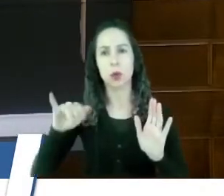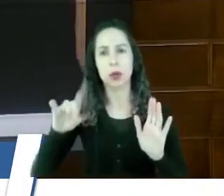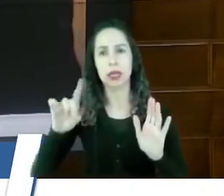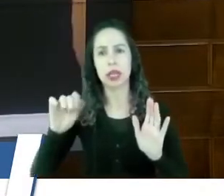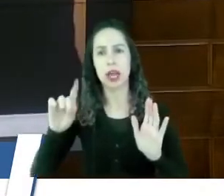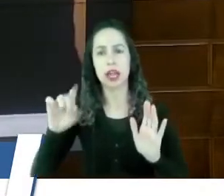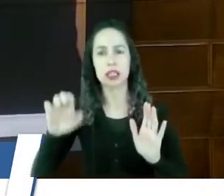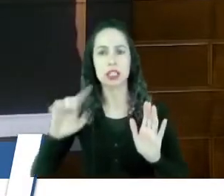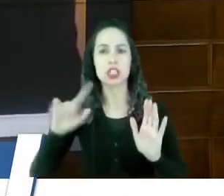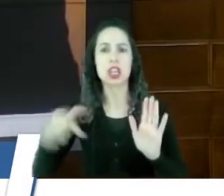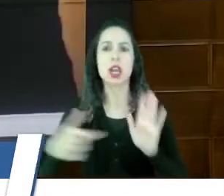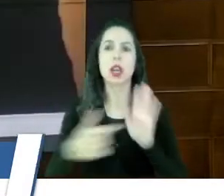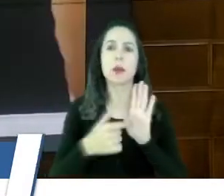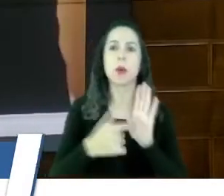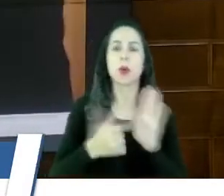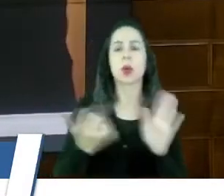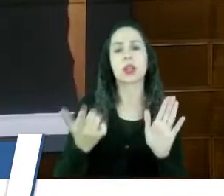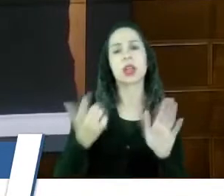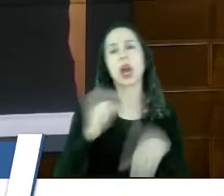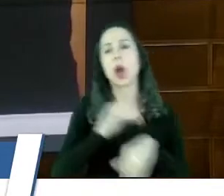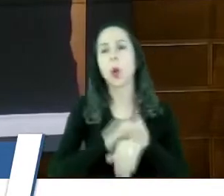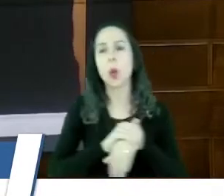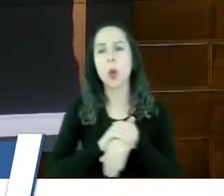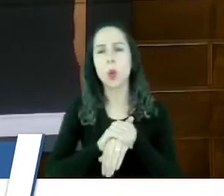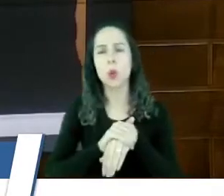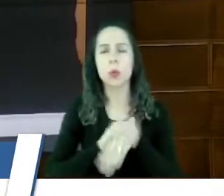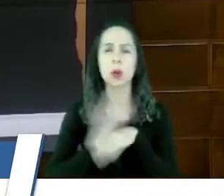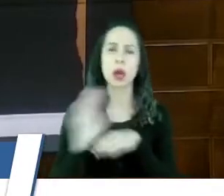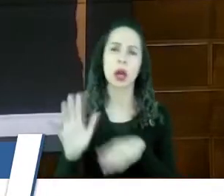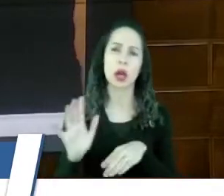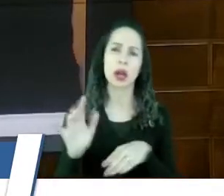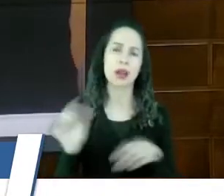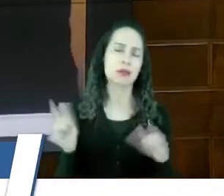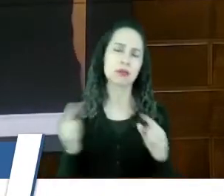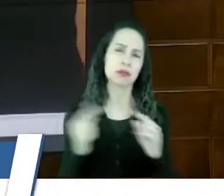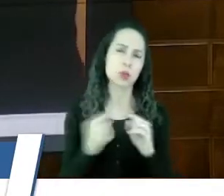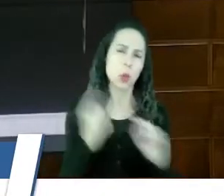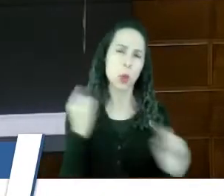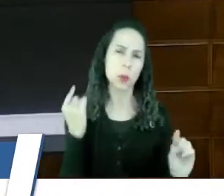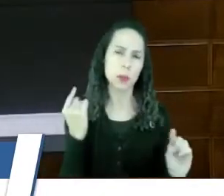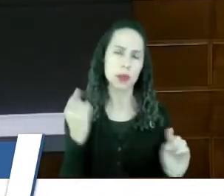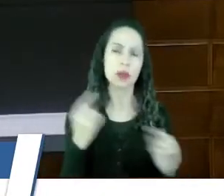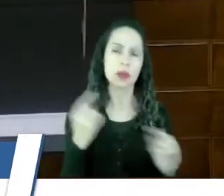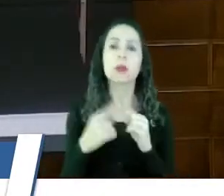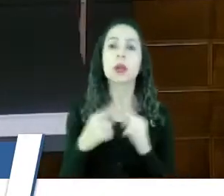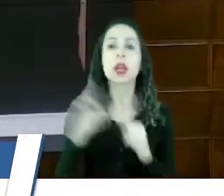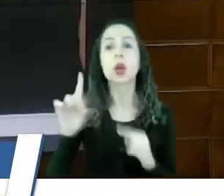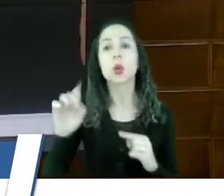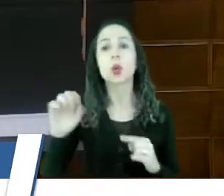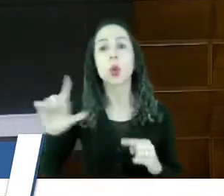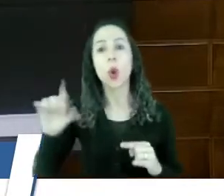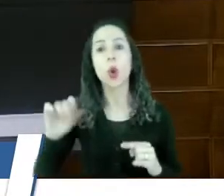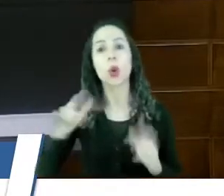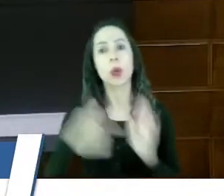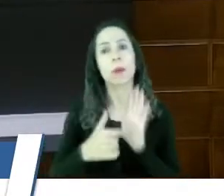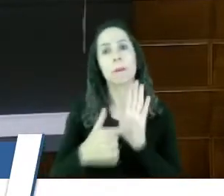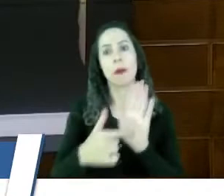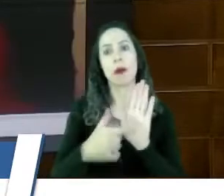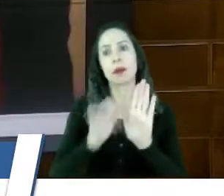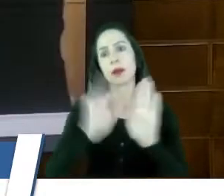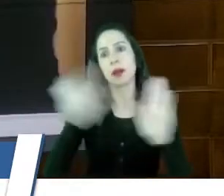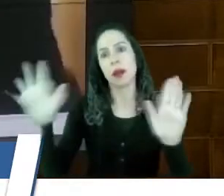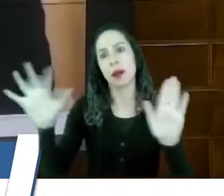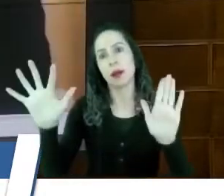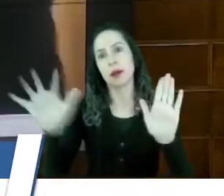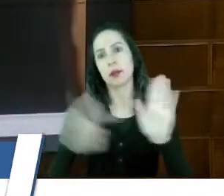dolo ou da culpa, ela não é no caso, porque no caso me parece que o dolo é evidente e ele se torna mais evidente ainda com a utilização